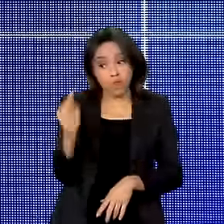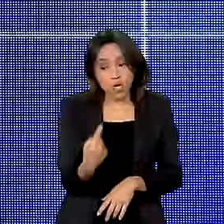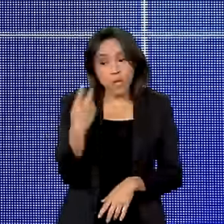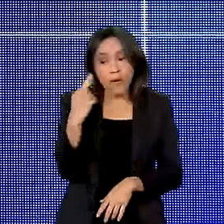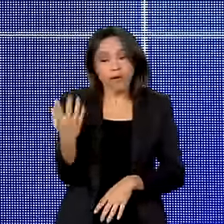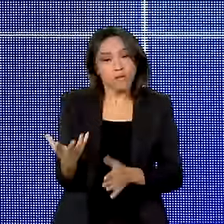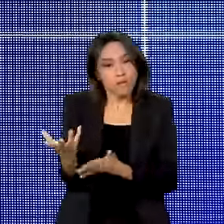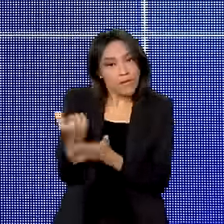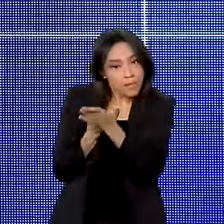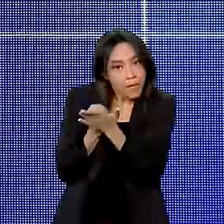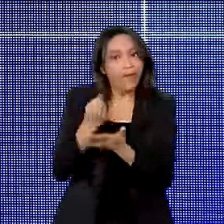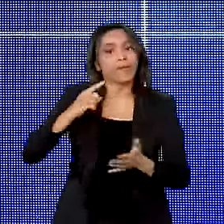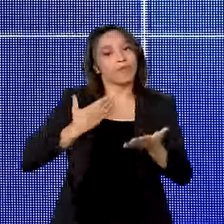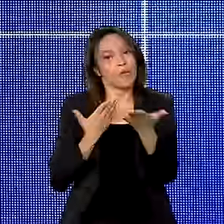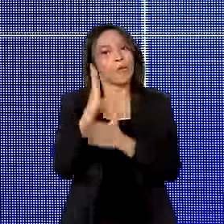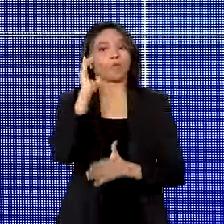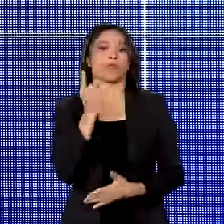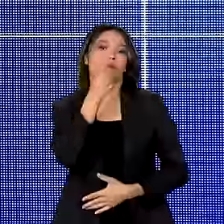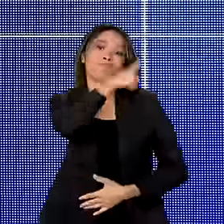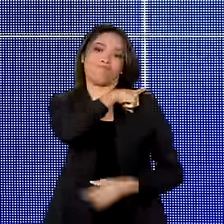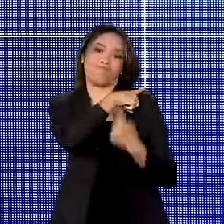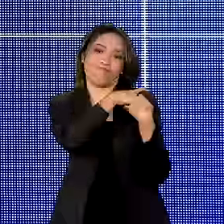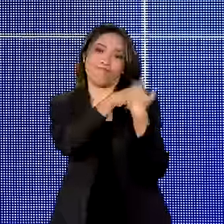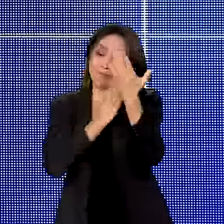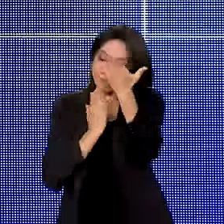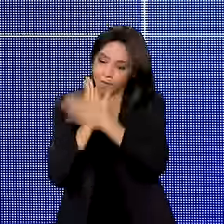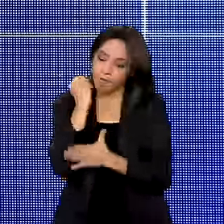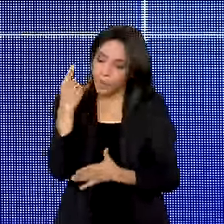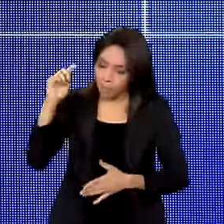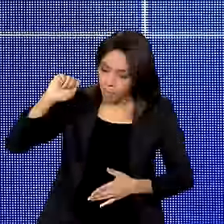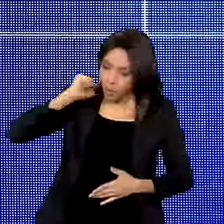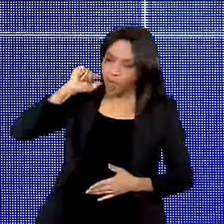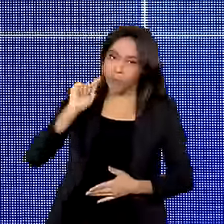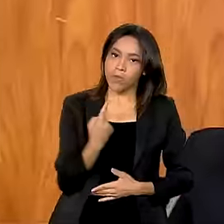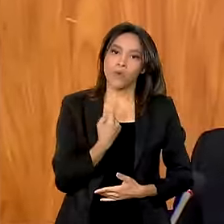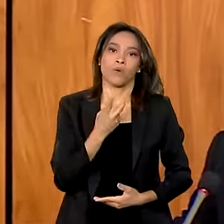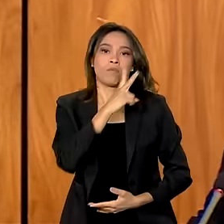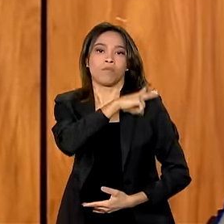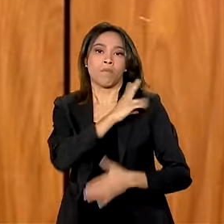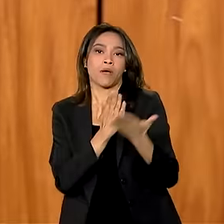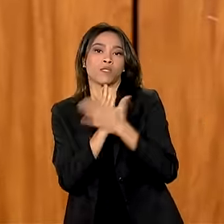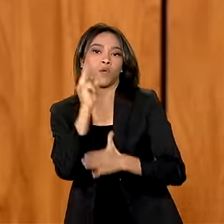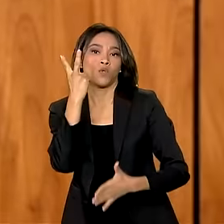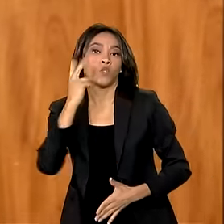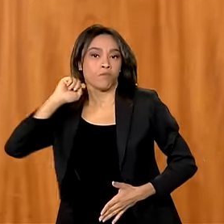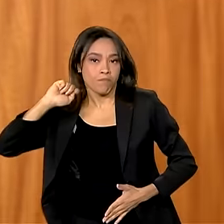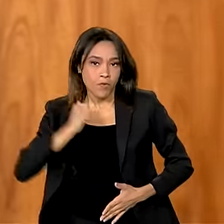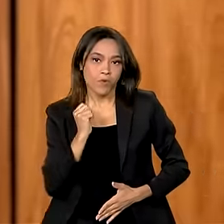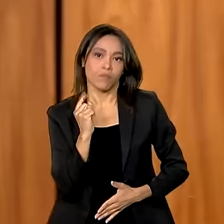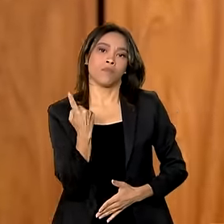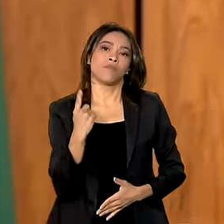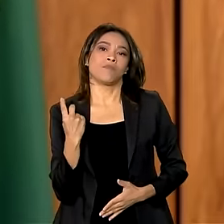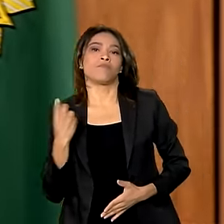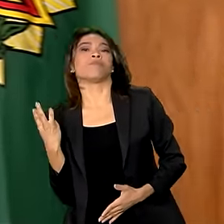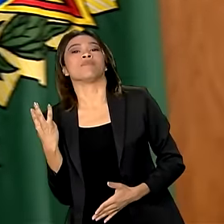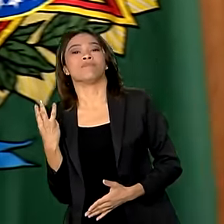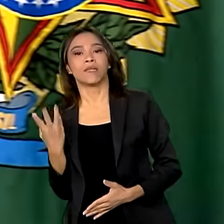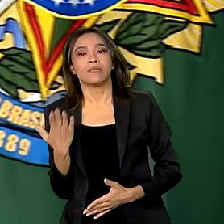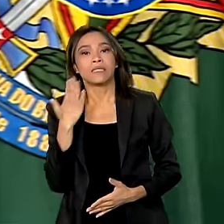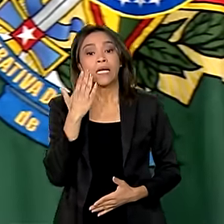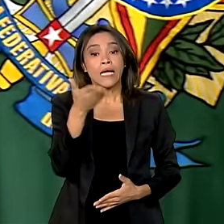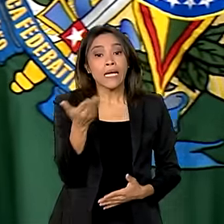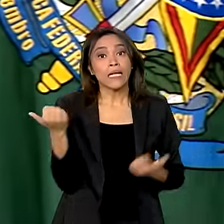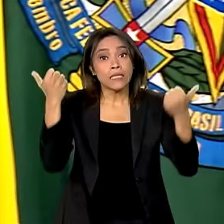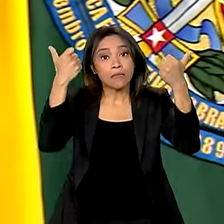passar de ano ao final de cada ano dos 3 anos do ensino médio brasileiro. Possivelmente, a coisa mais extraordinária